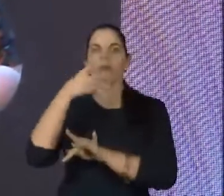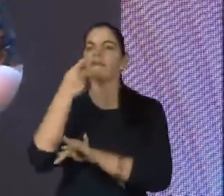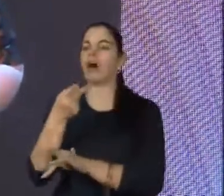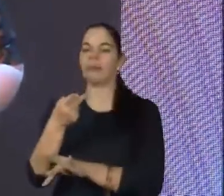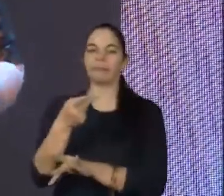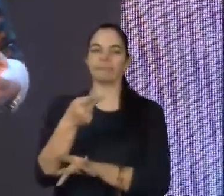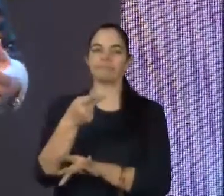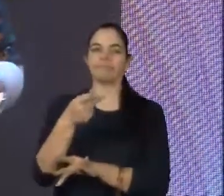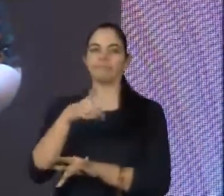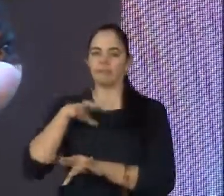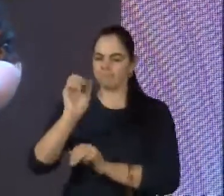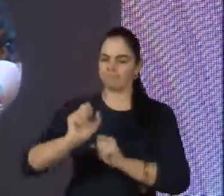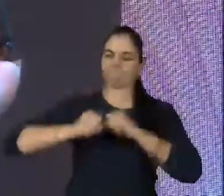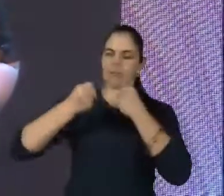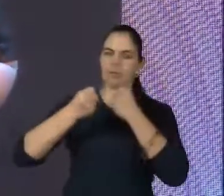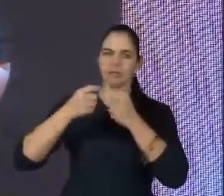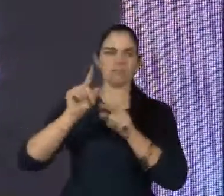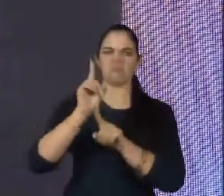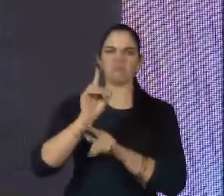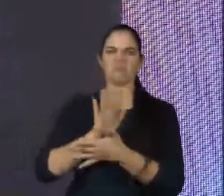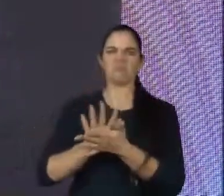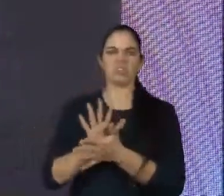por nós, tudo. Eu não tinha.